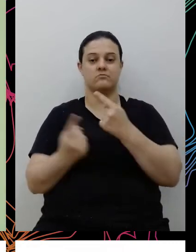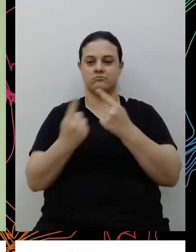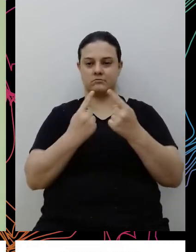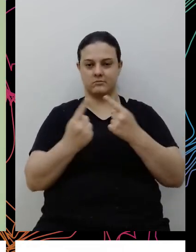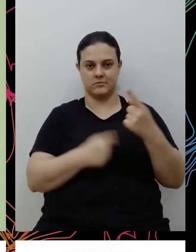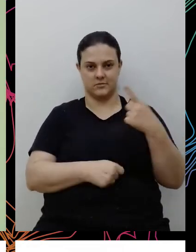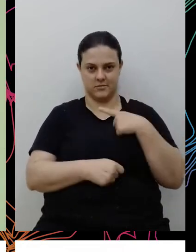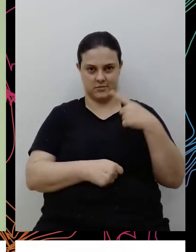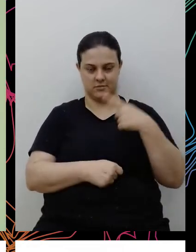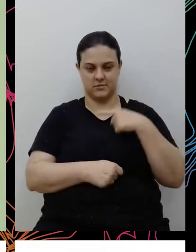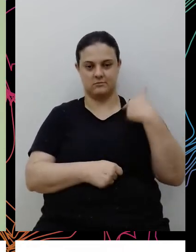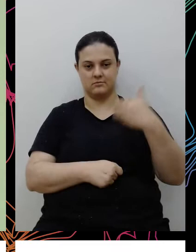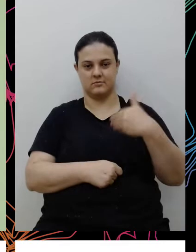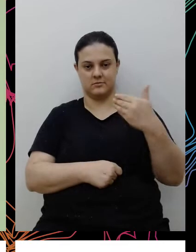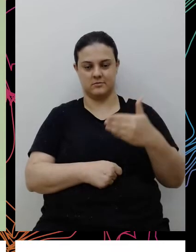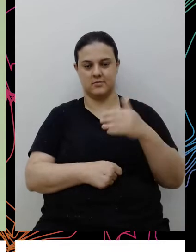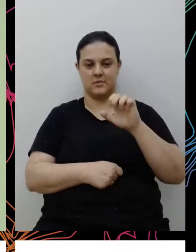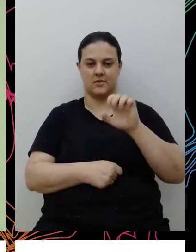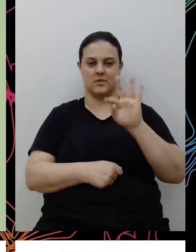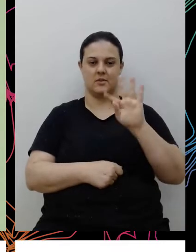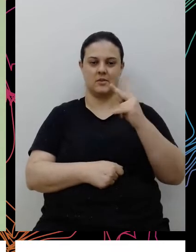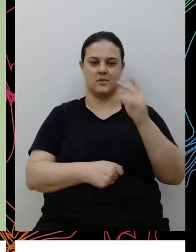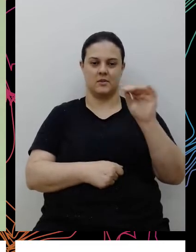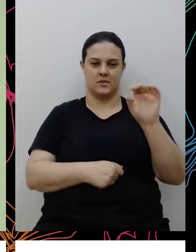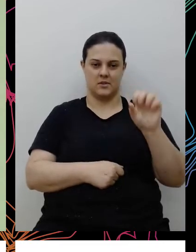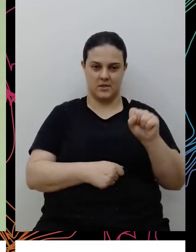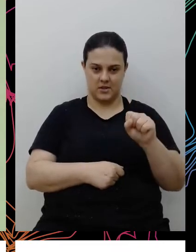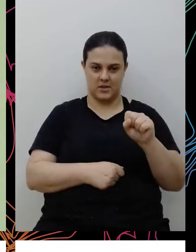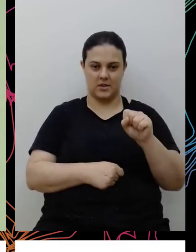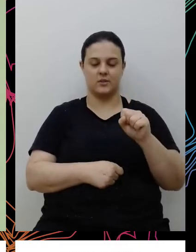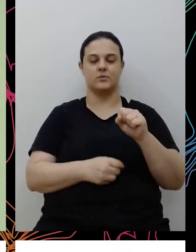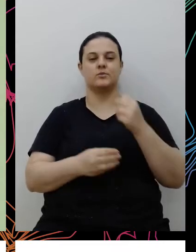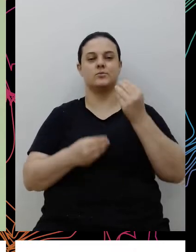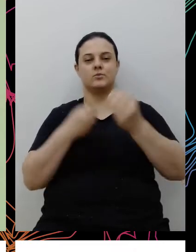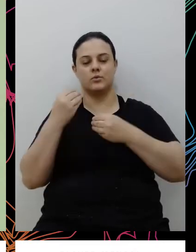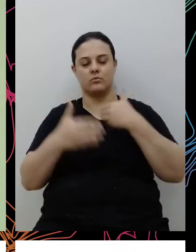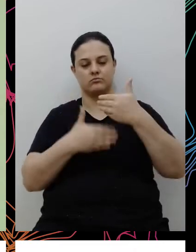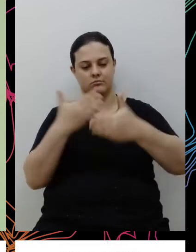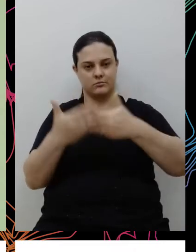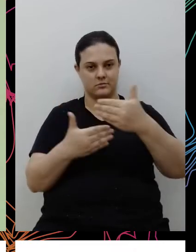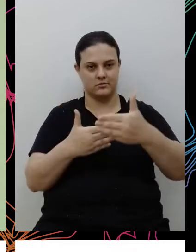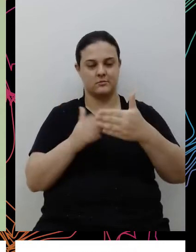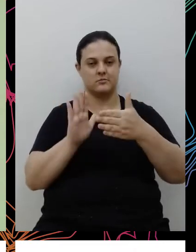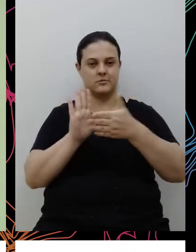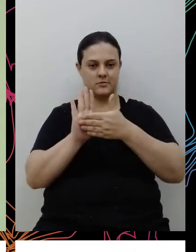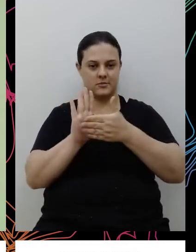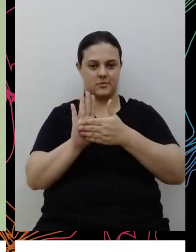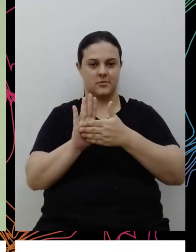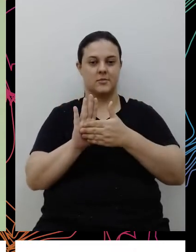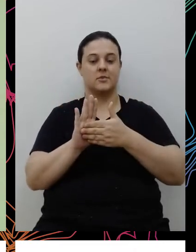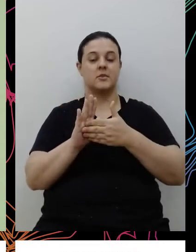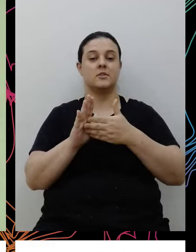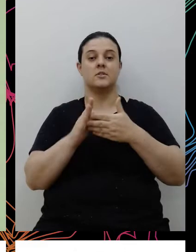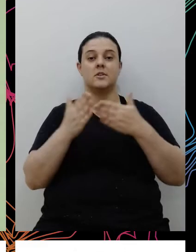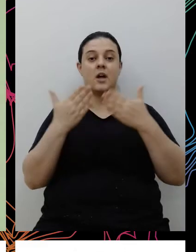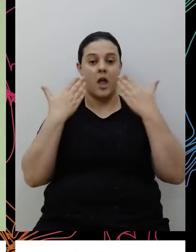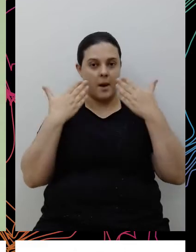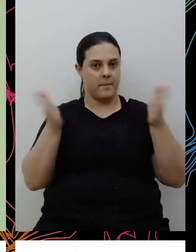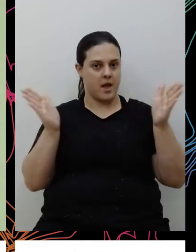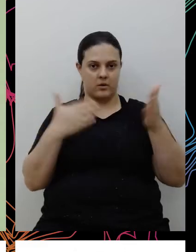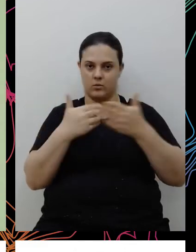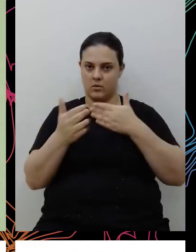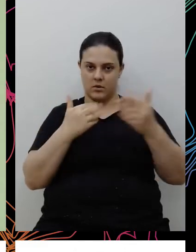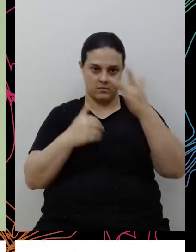temos tido com Etos para poder falar de como a gente tem avançado com essa agenda e isso é público, é para toda a sociedade, né, então, eu